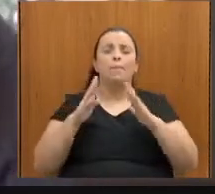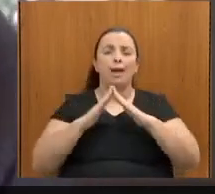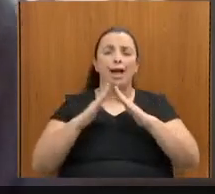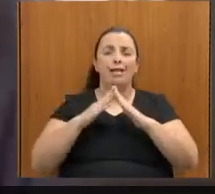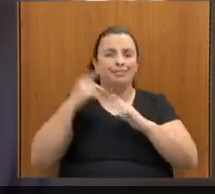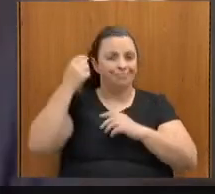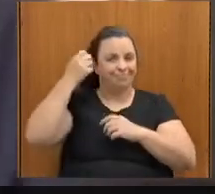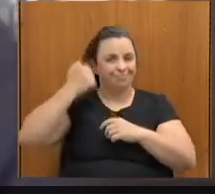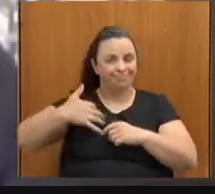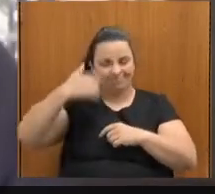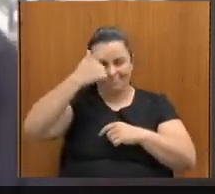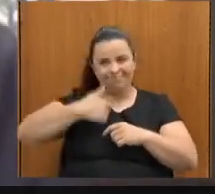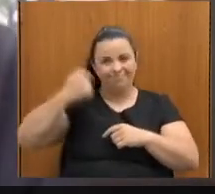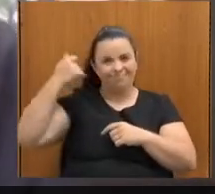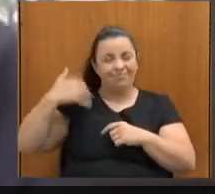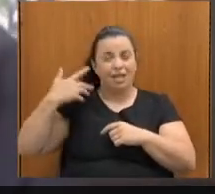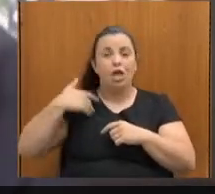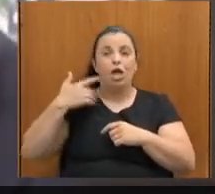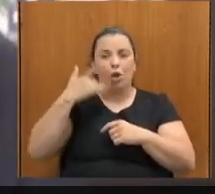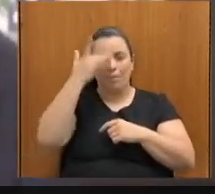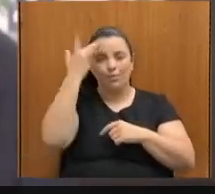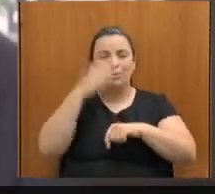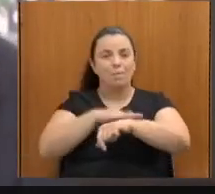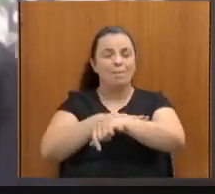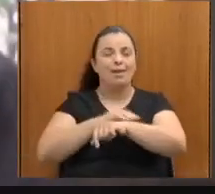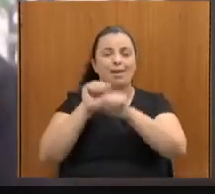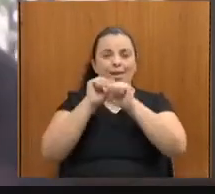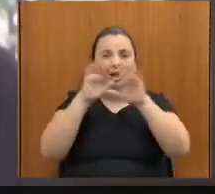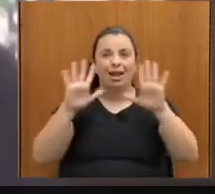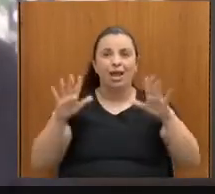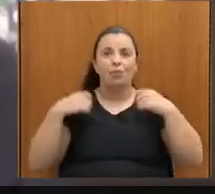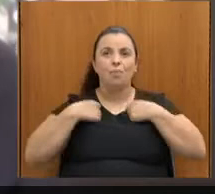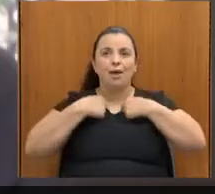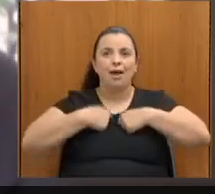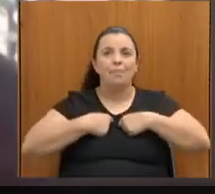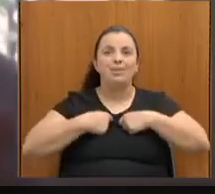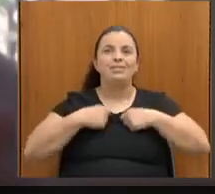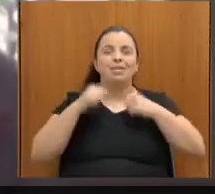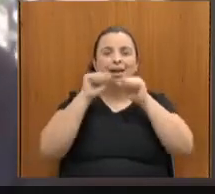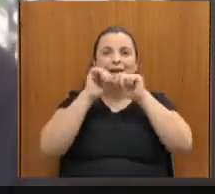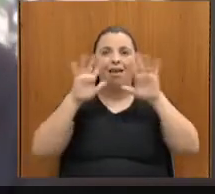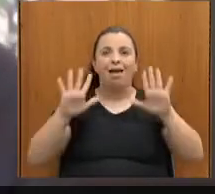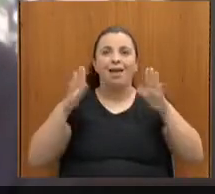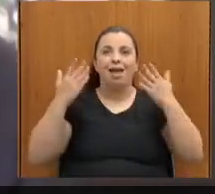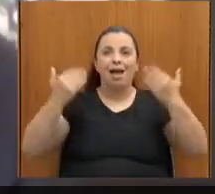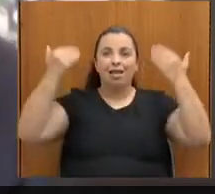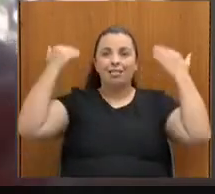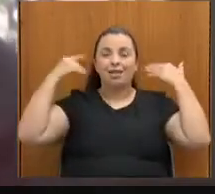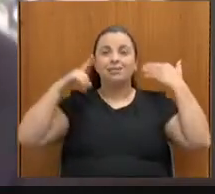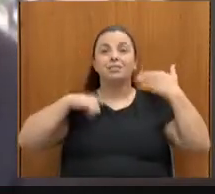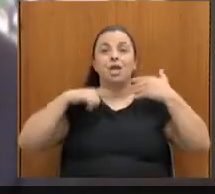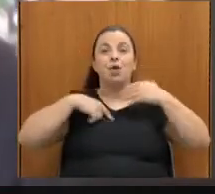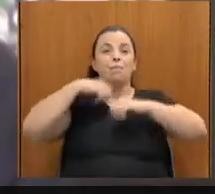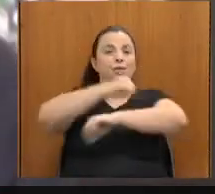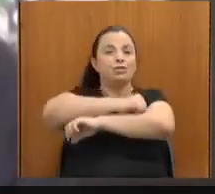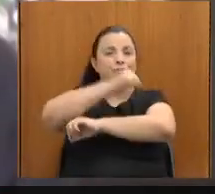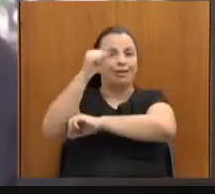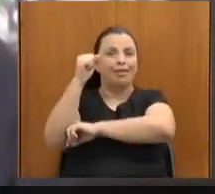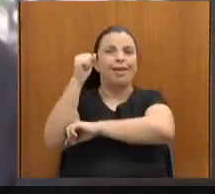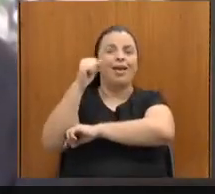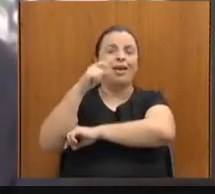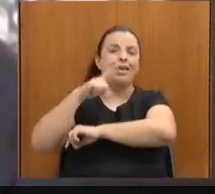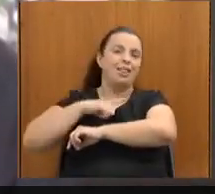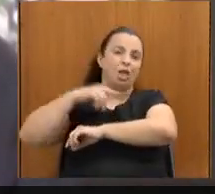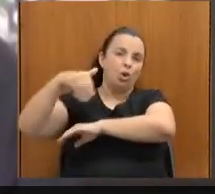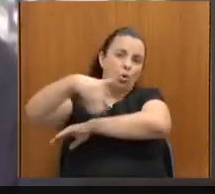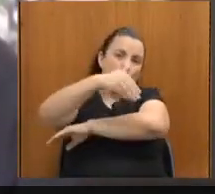clara, estou vestindo uma camisa clara e atrás de mim possuo uma janela que dá para um corredor lateral aqui